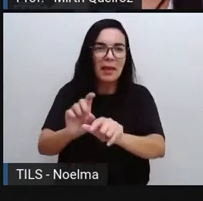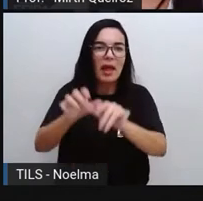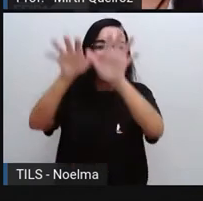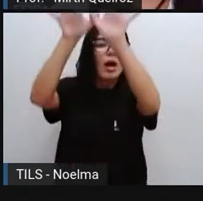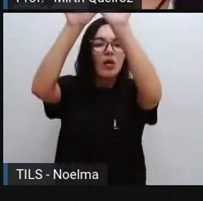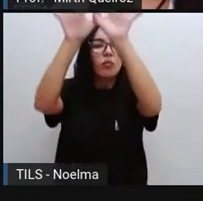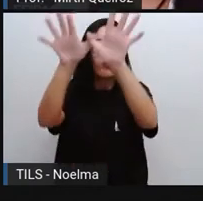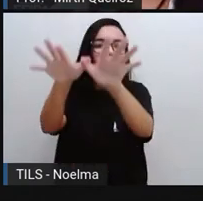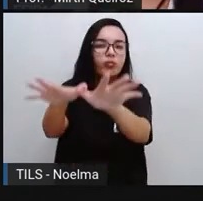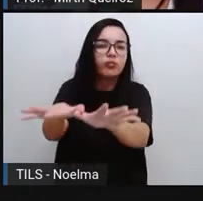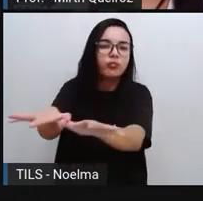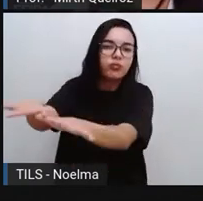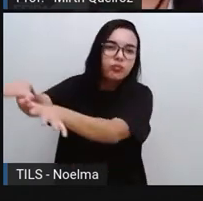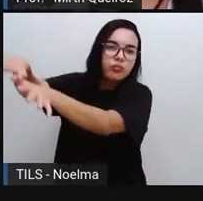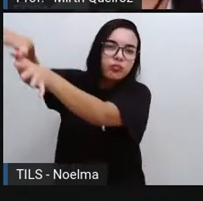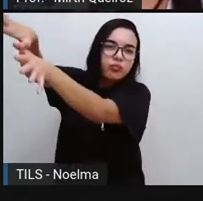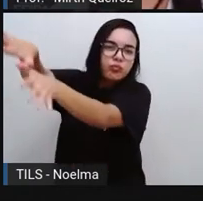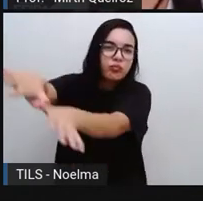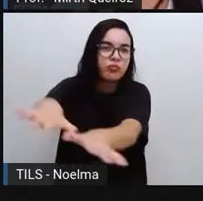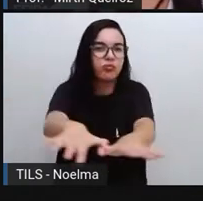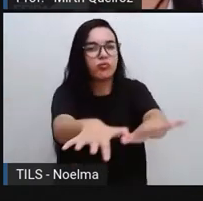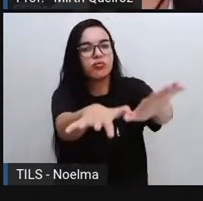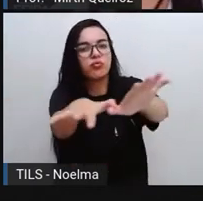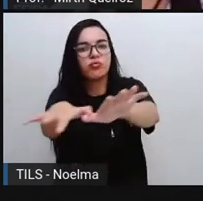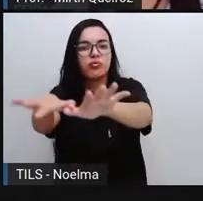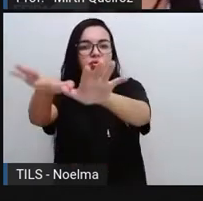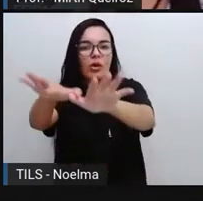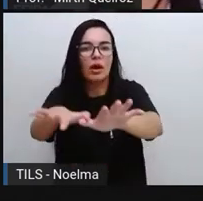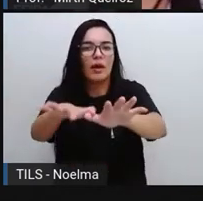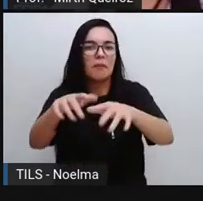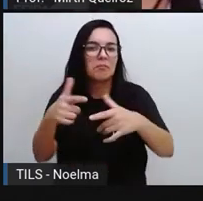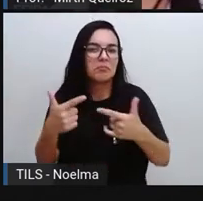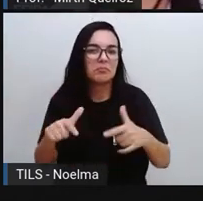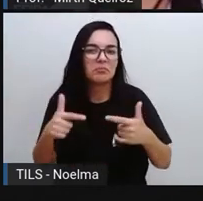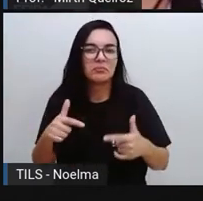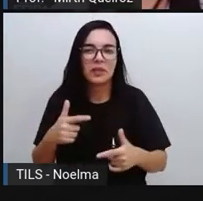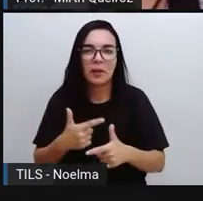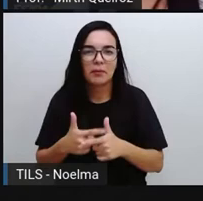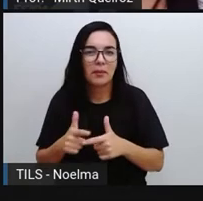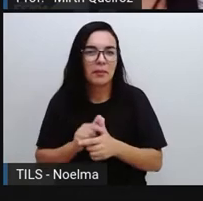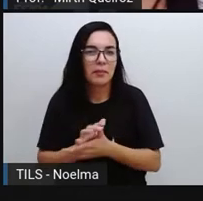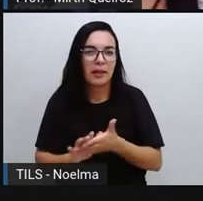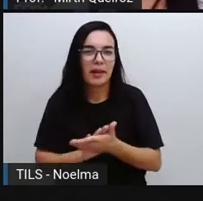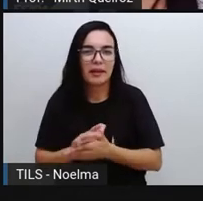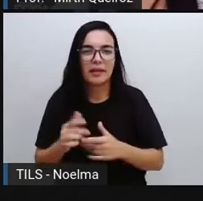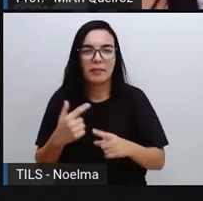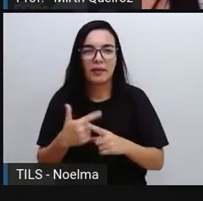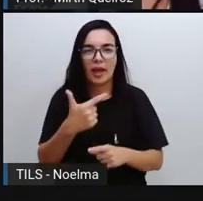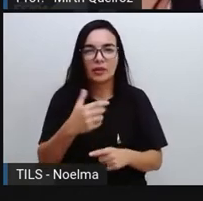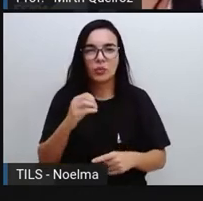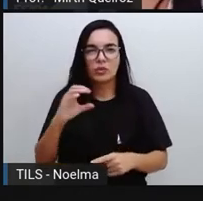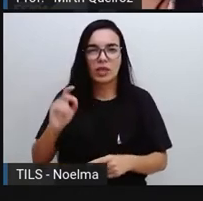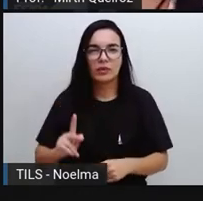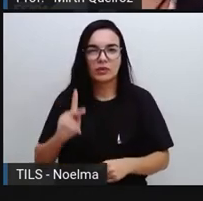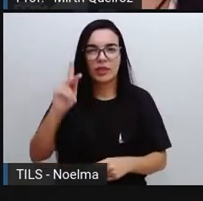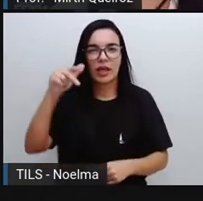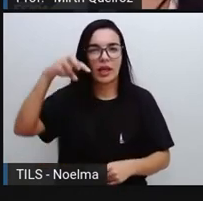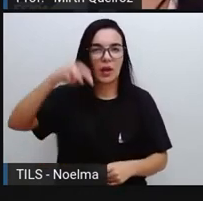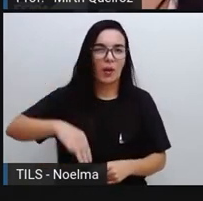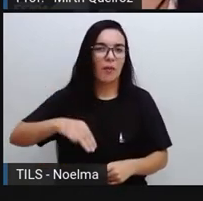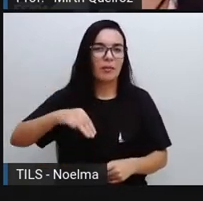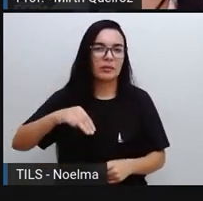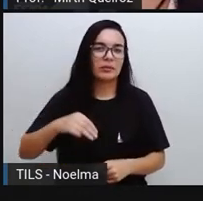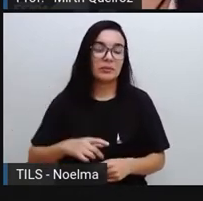até 200 quilômetros por dia e nem gasta muita energia, afirma Verbe. São os ajudantes